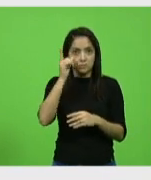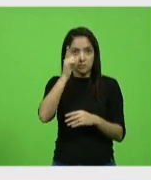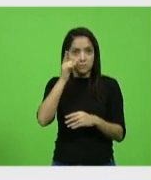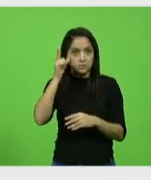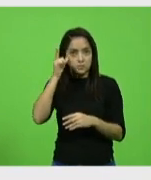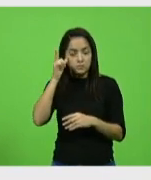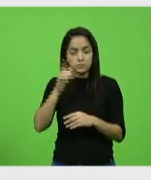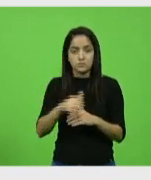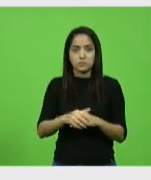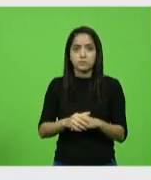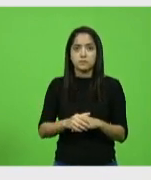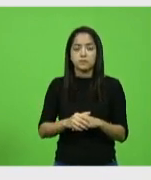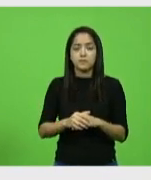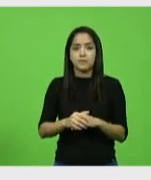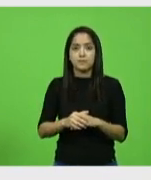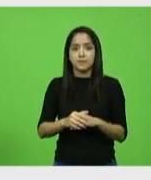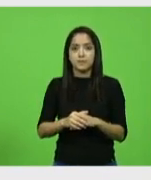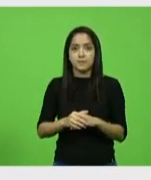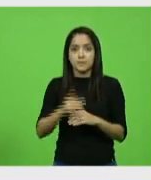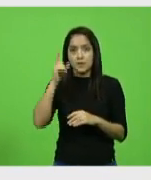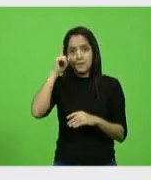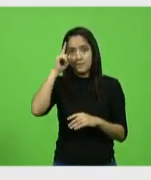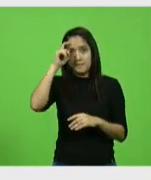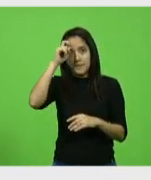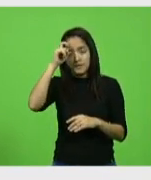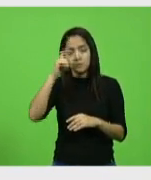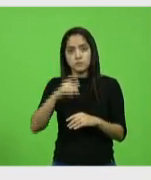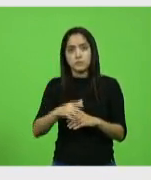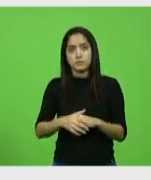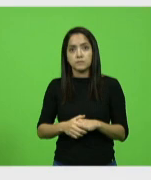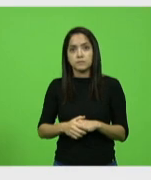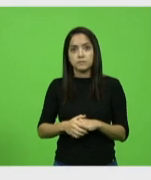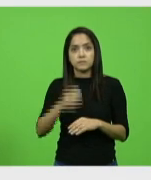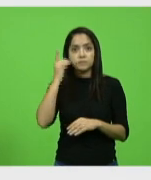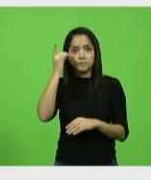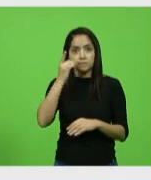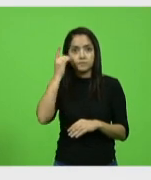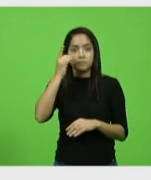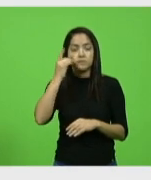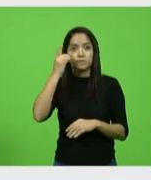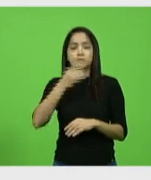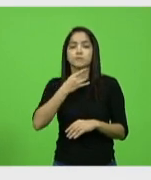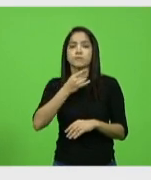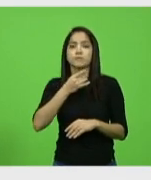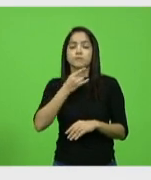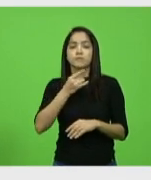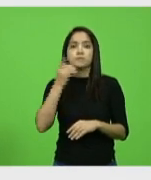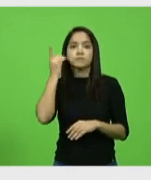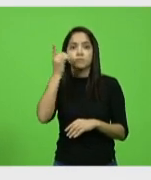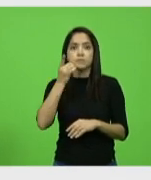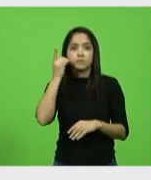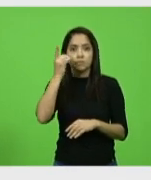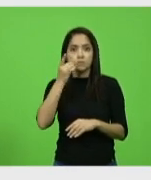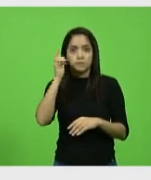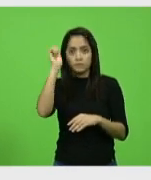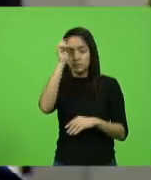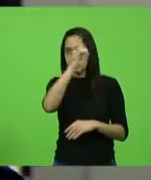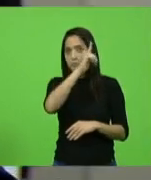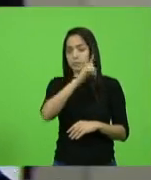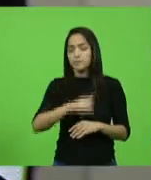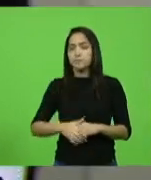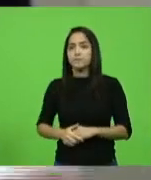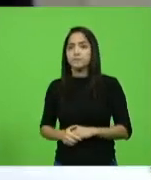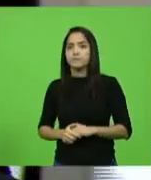Schuster, no deputado Marcos Vieira, no deputado Valdir Cobalquini e no deputado Altair Silva.